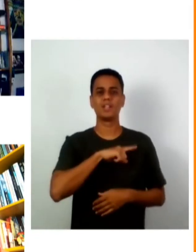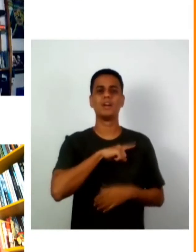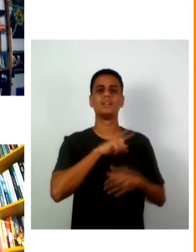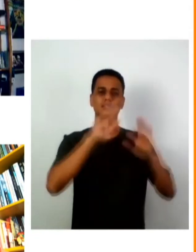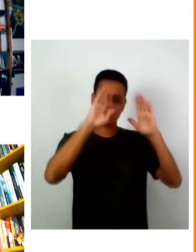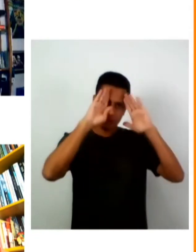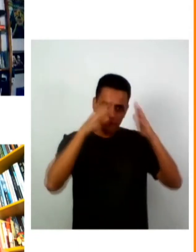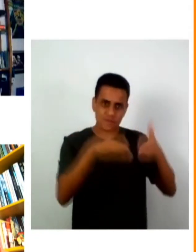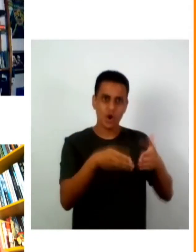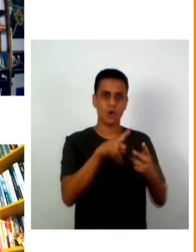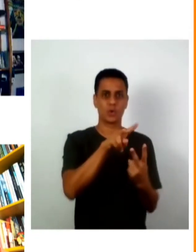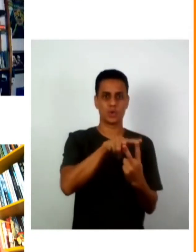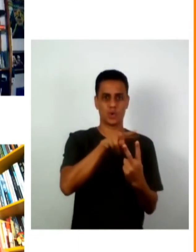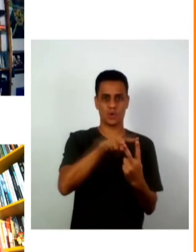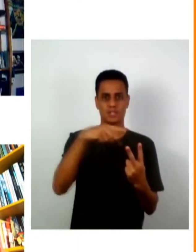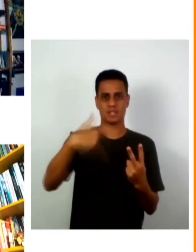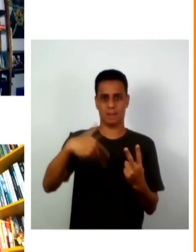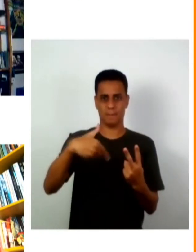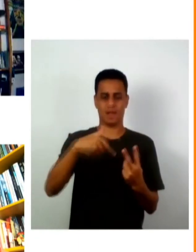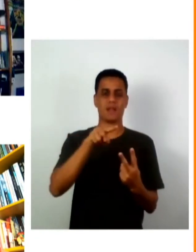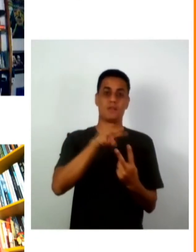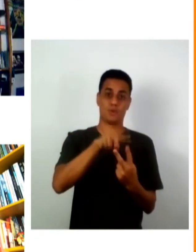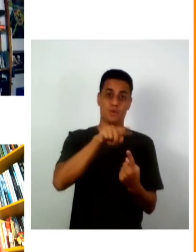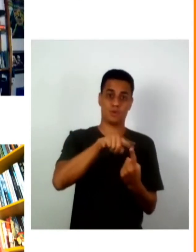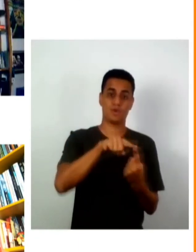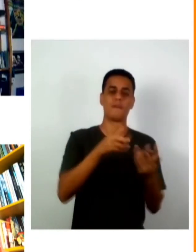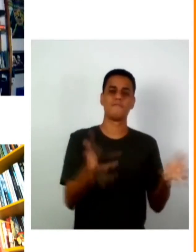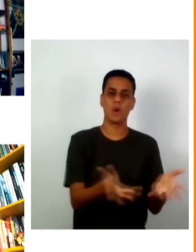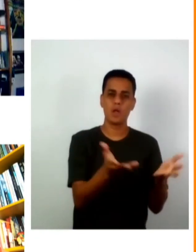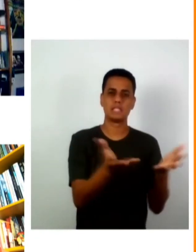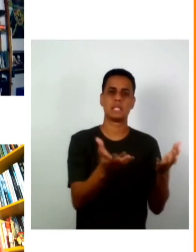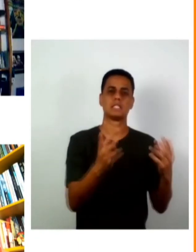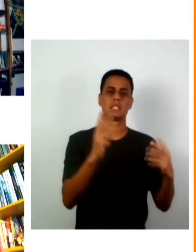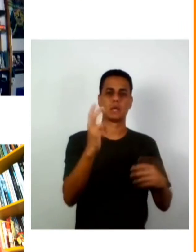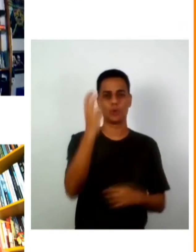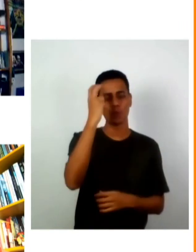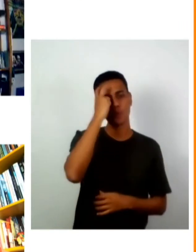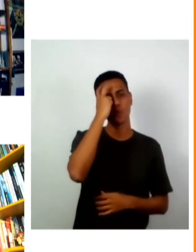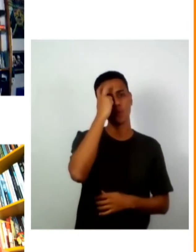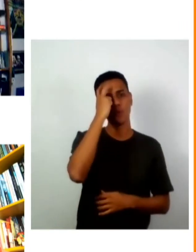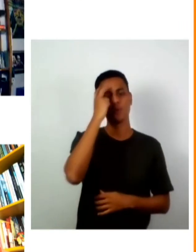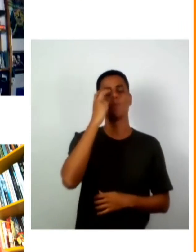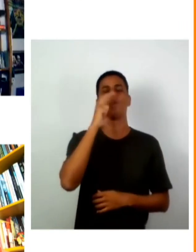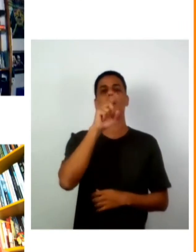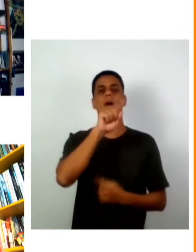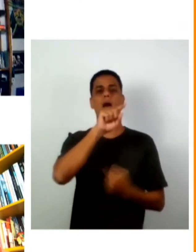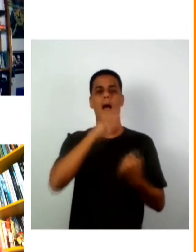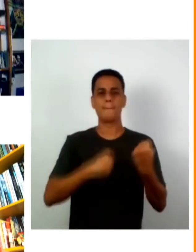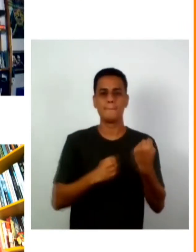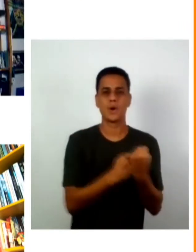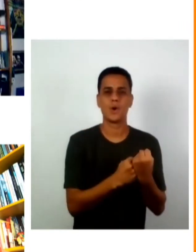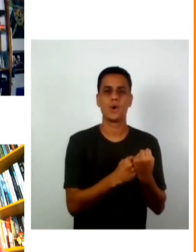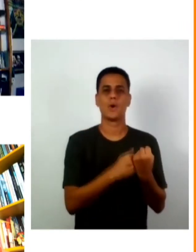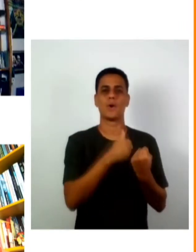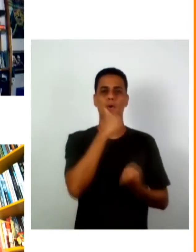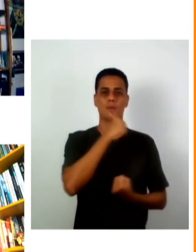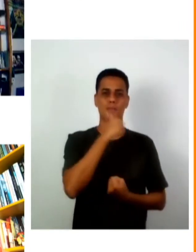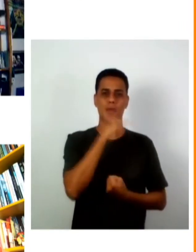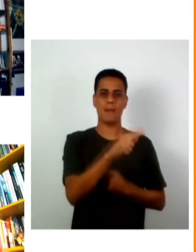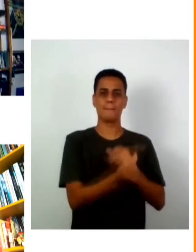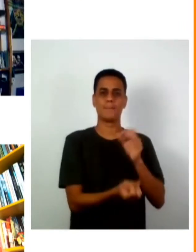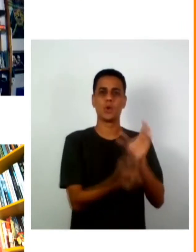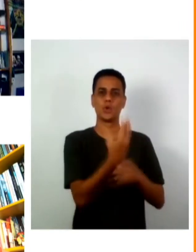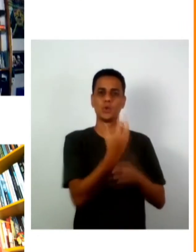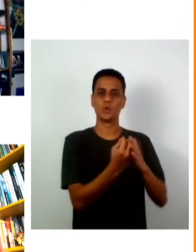iniciativas uma na área de valorização da cultura para apoiar mulheres negras que tem produzido conteúdo e um que é um fundo de